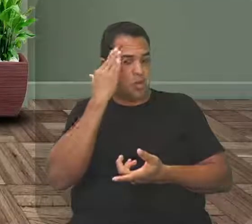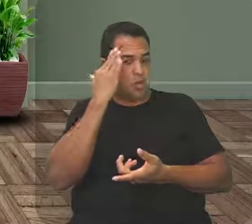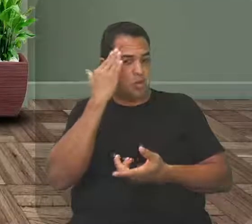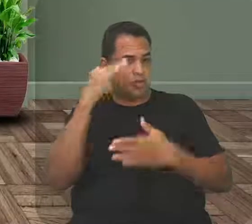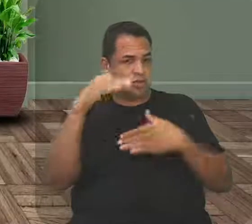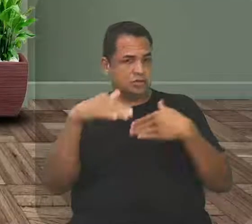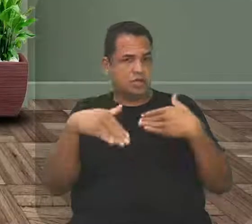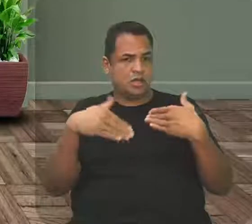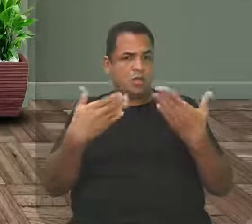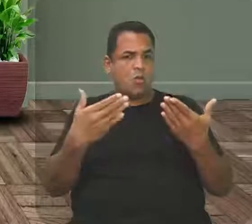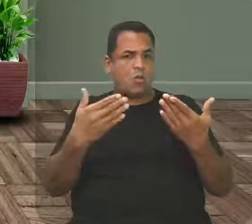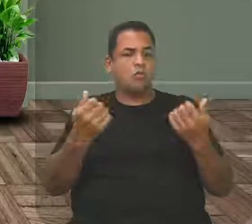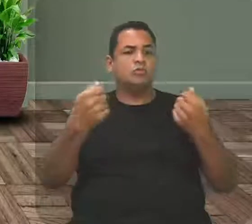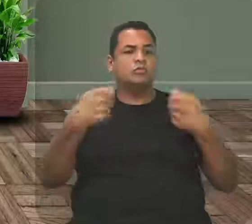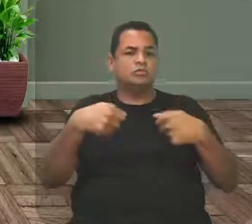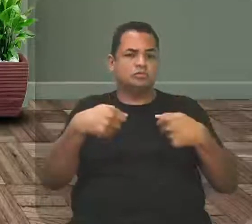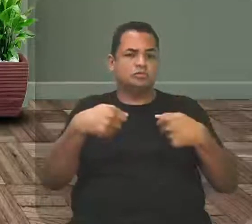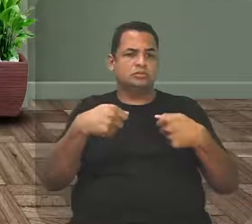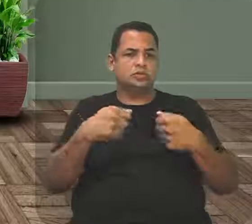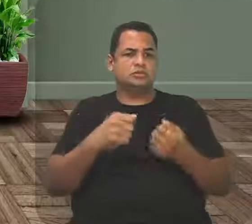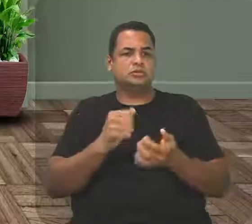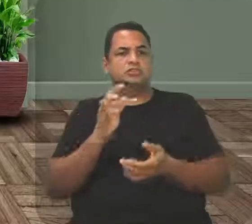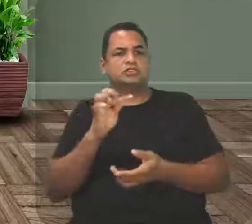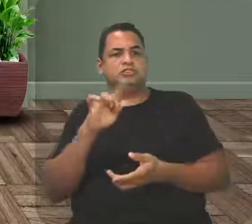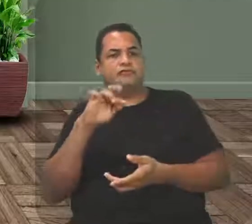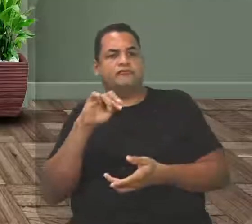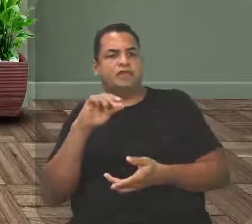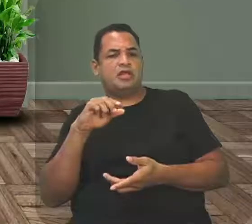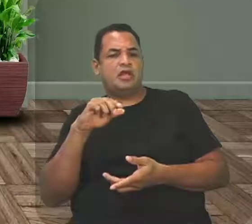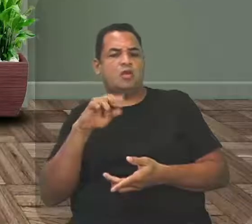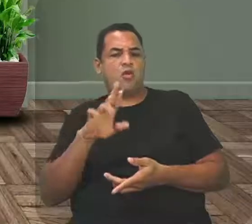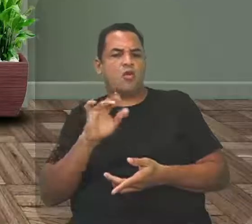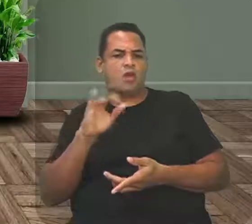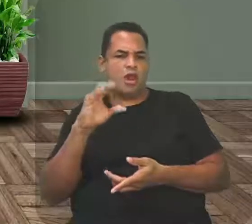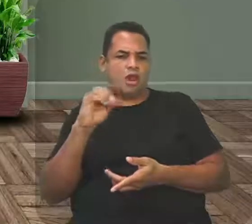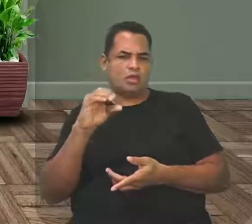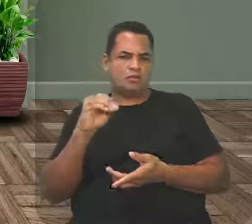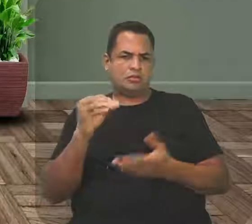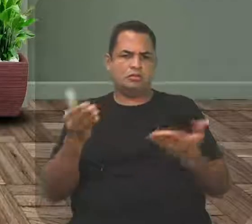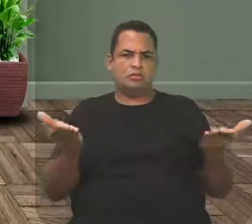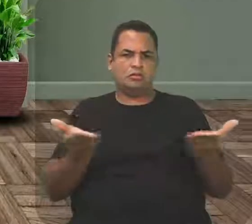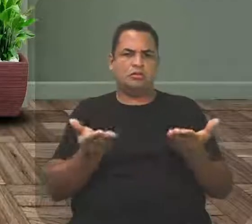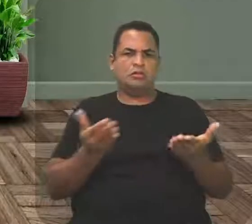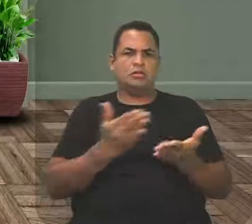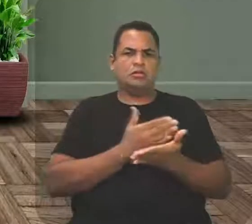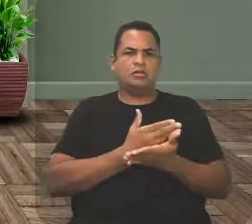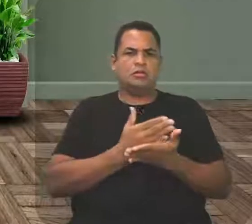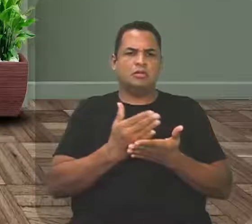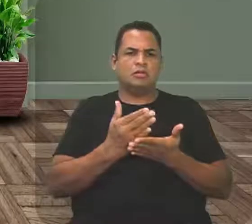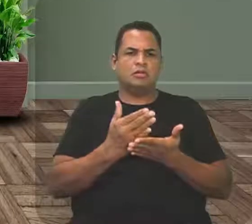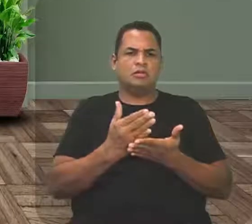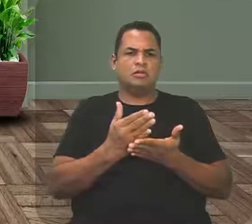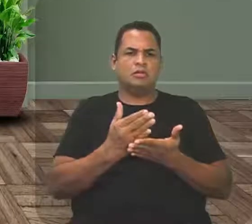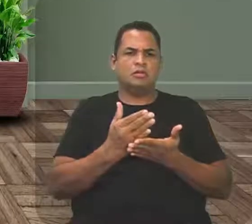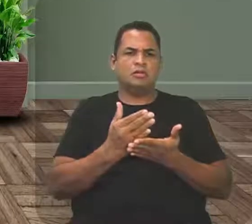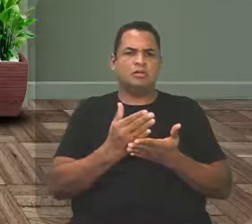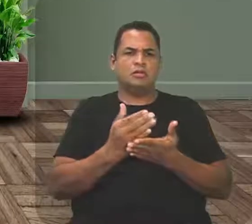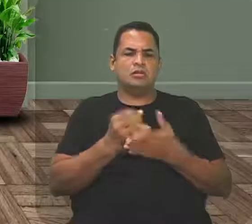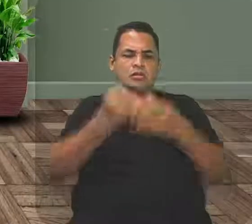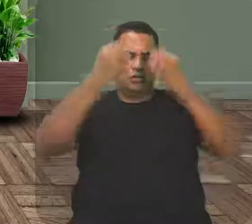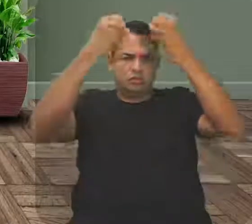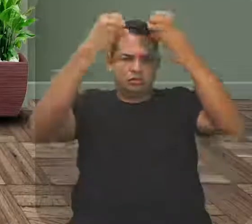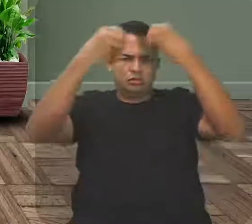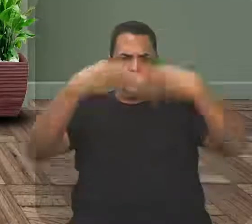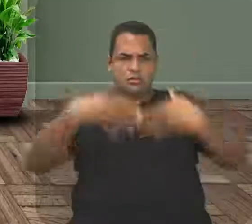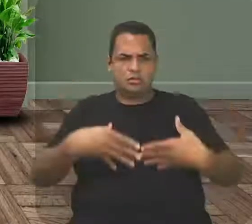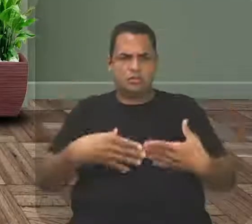figurado. Tá? Segura a onda aí que já já a gente chega lá. Mas vamos avançar e agora vamos conversar um pouquinho. Vamos explicar para